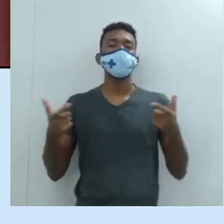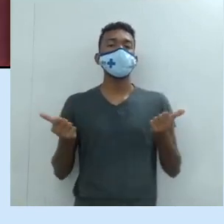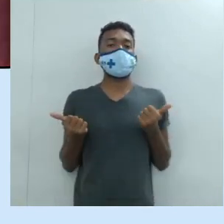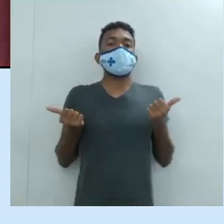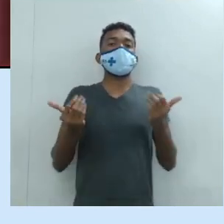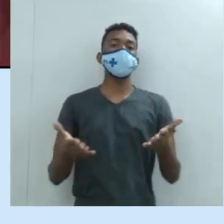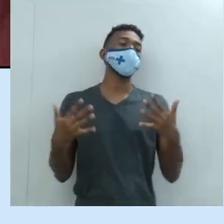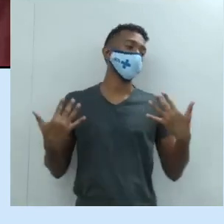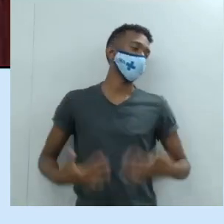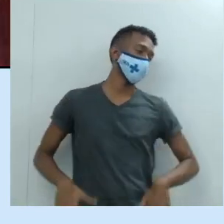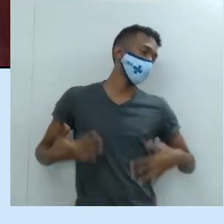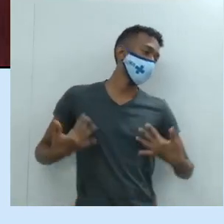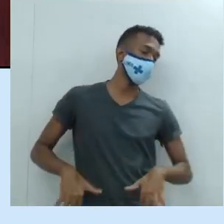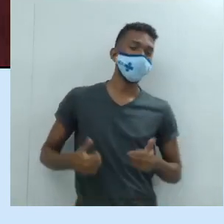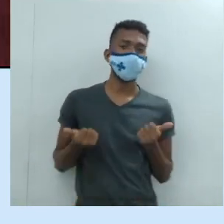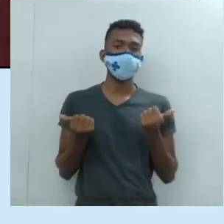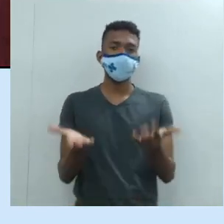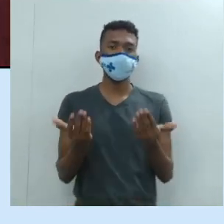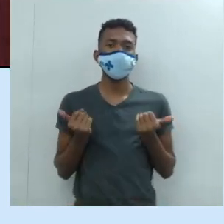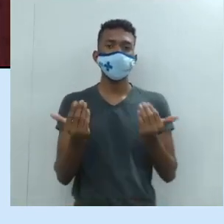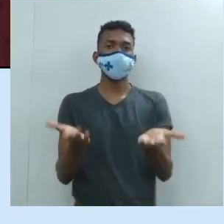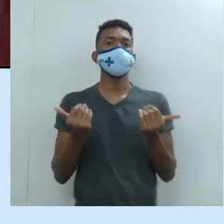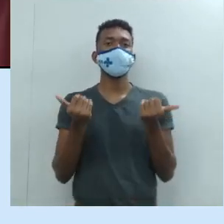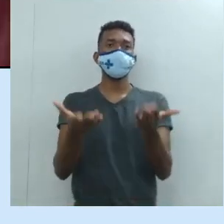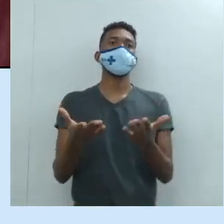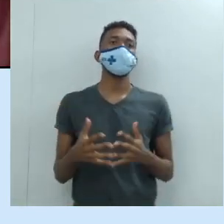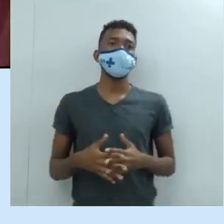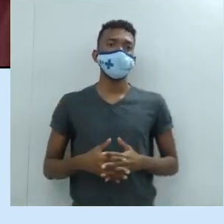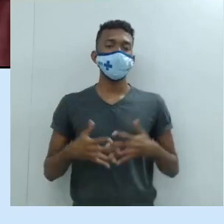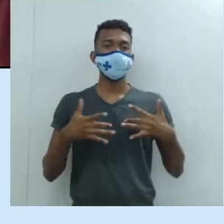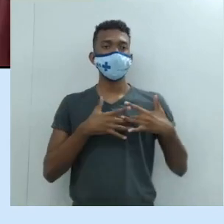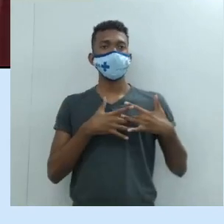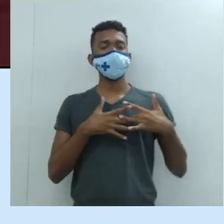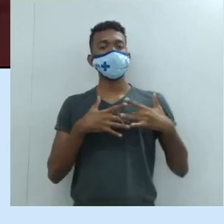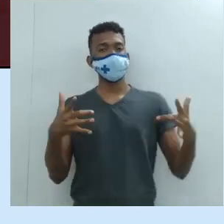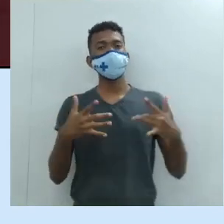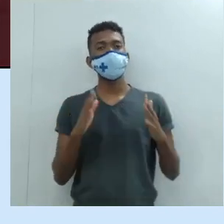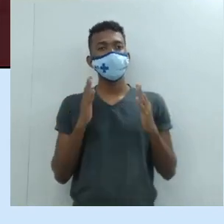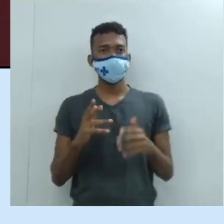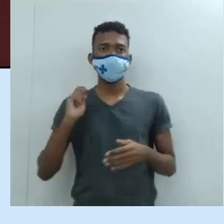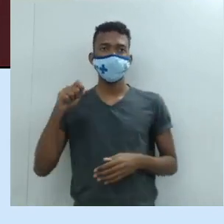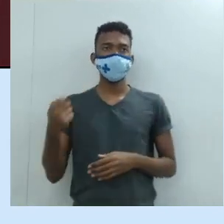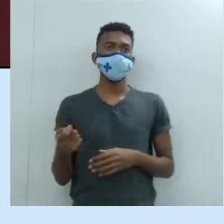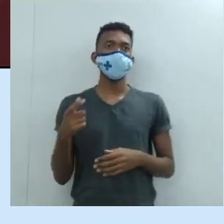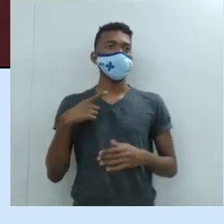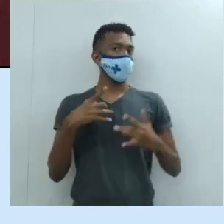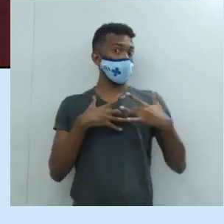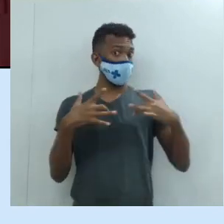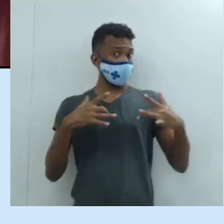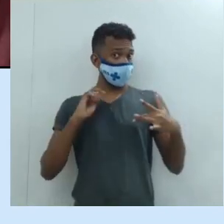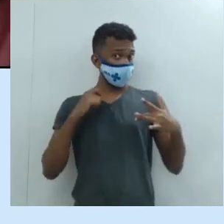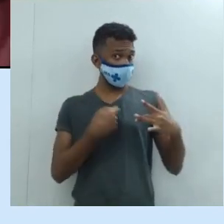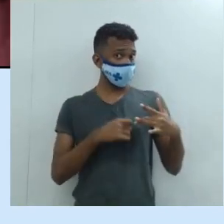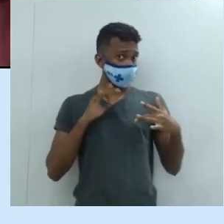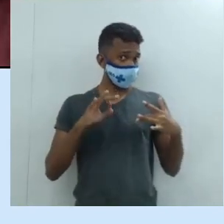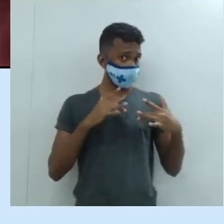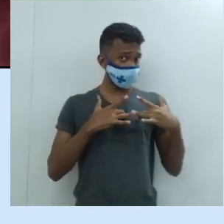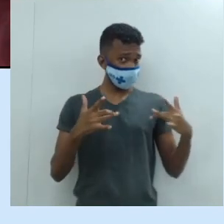Eita! Mecenas generosos. Será que havia tanta generosidade aqui?